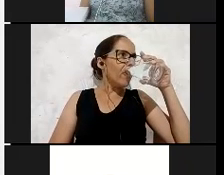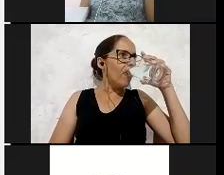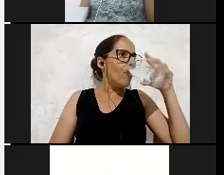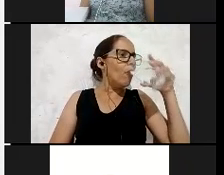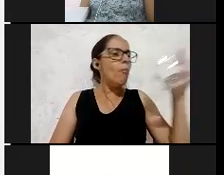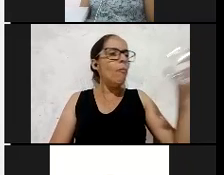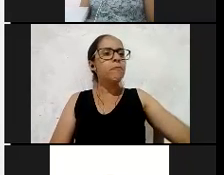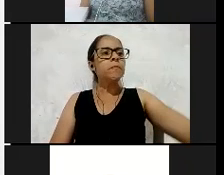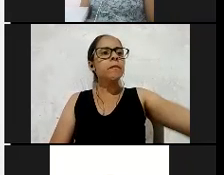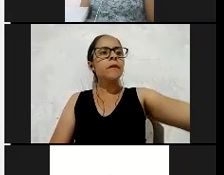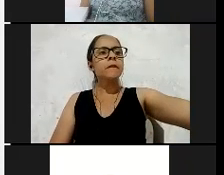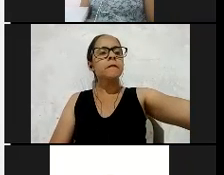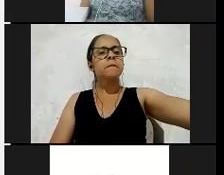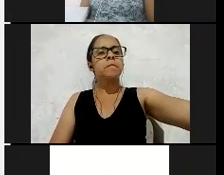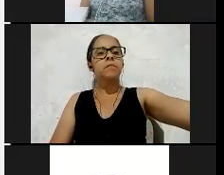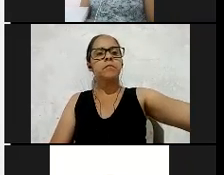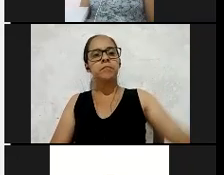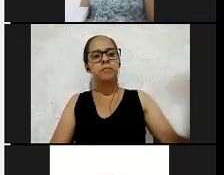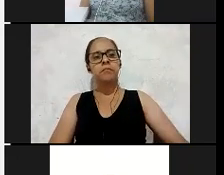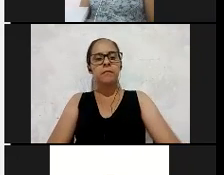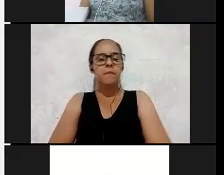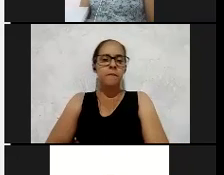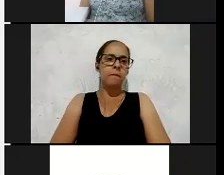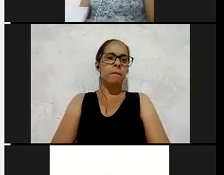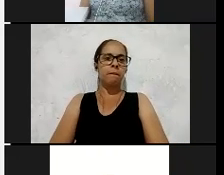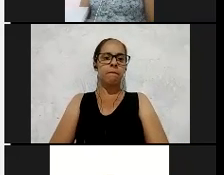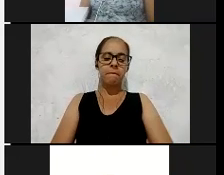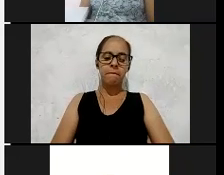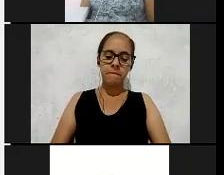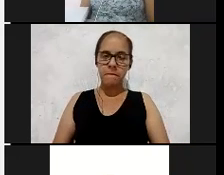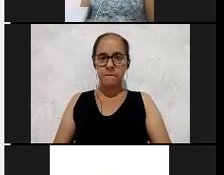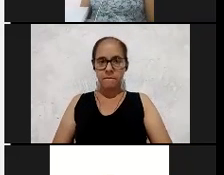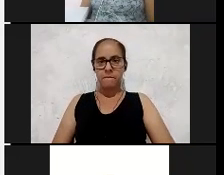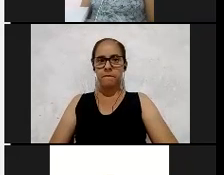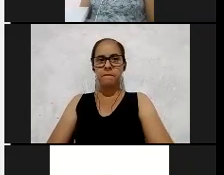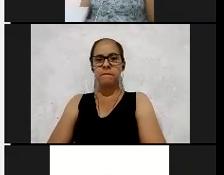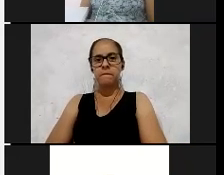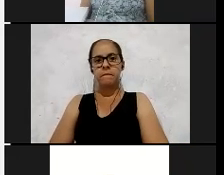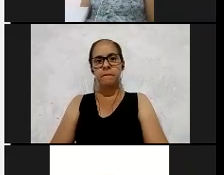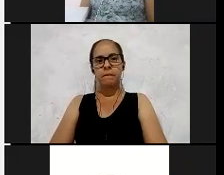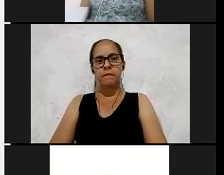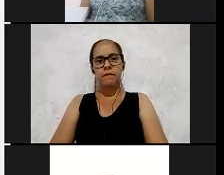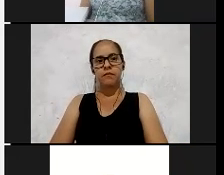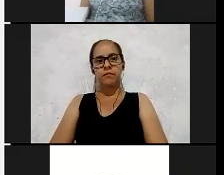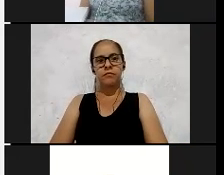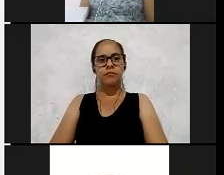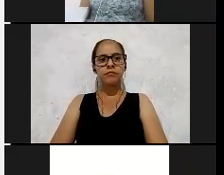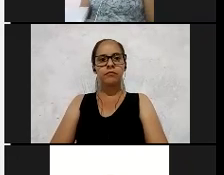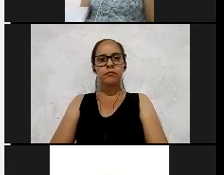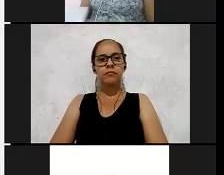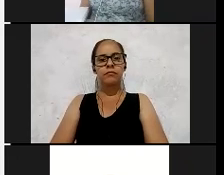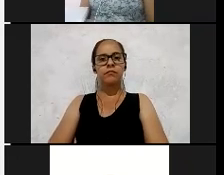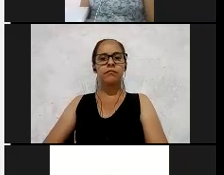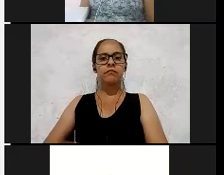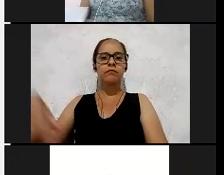outros artefatos tecnológicos para as escolas públicas. mas nós também sabemos que esses